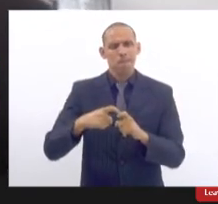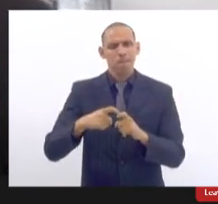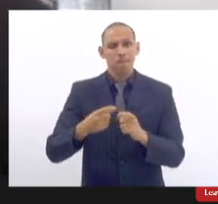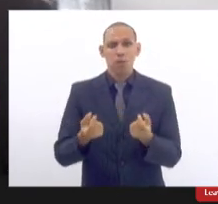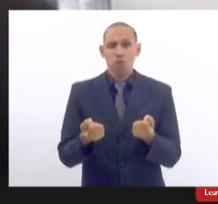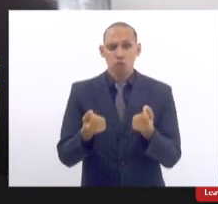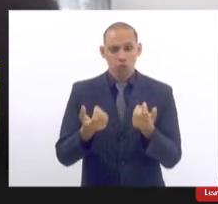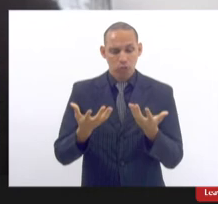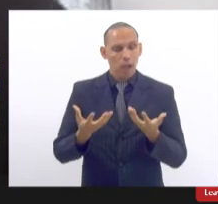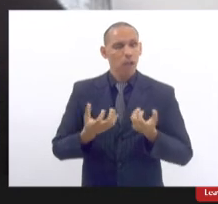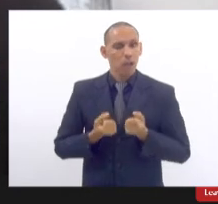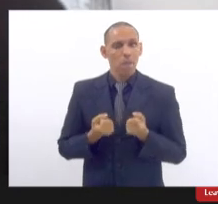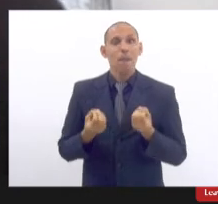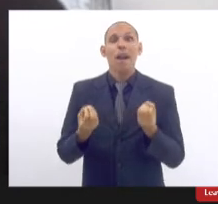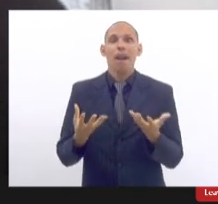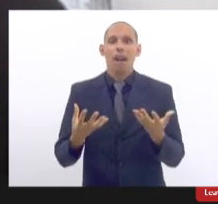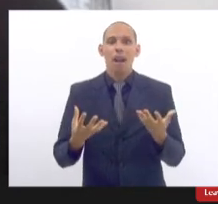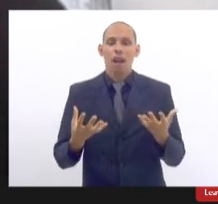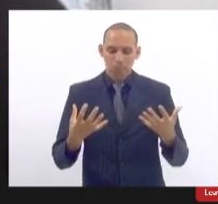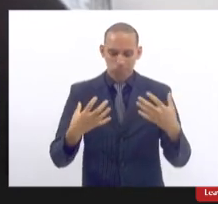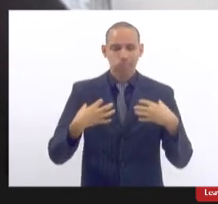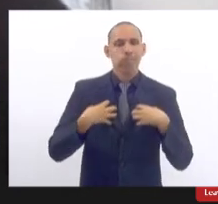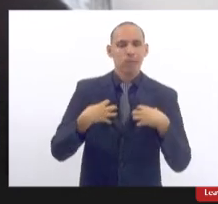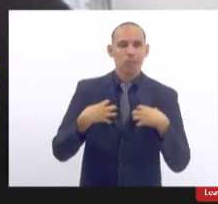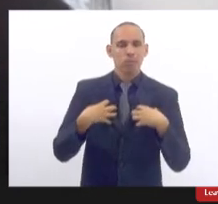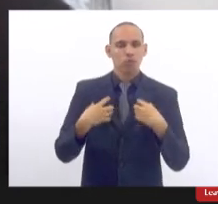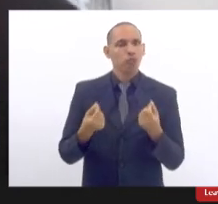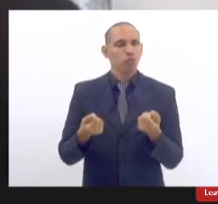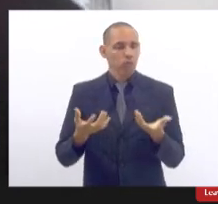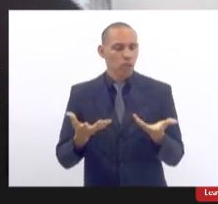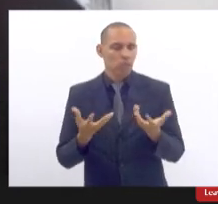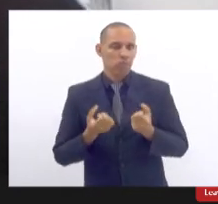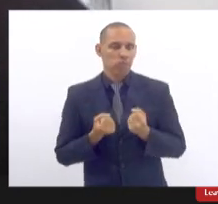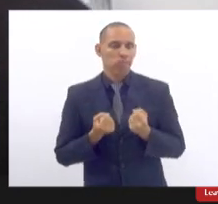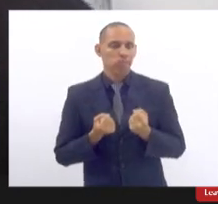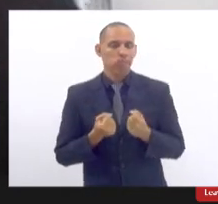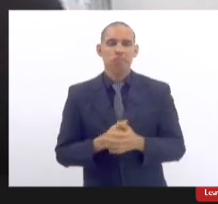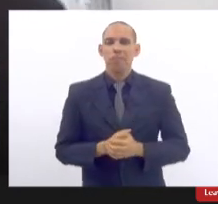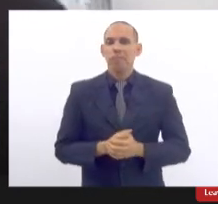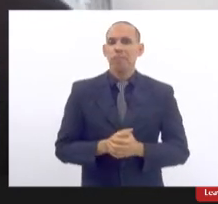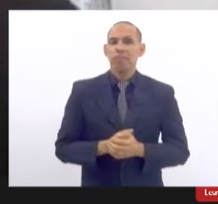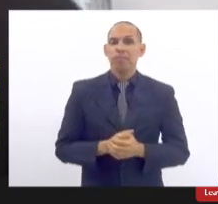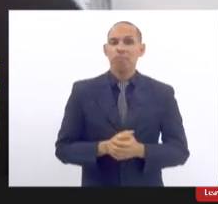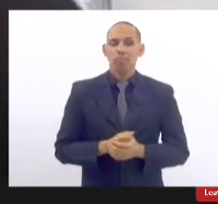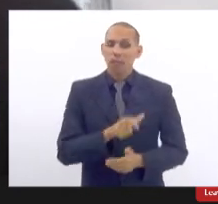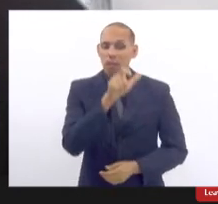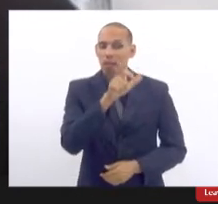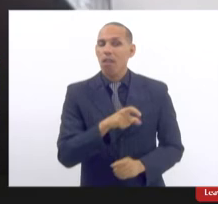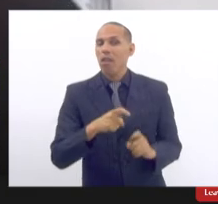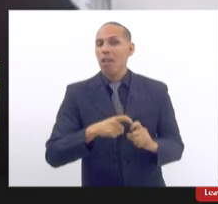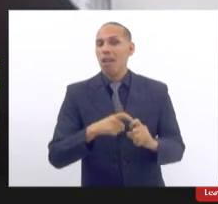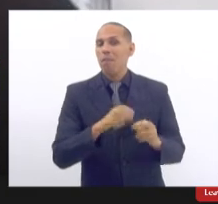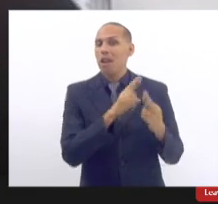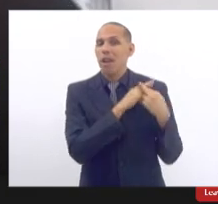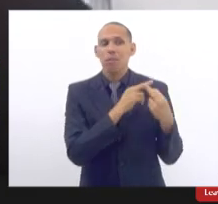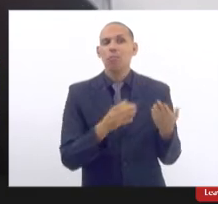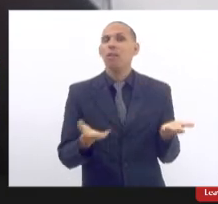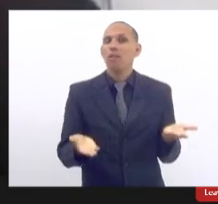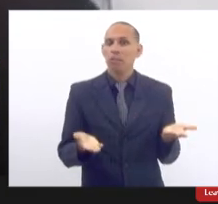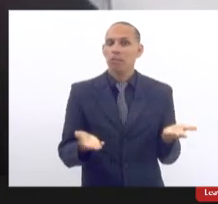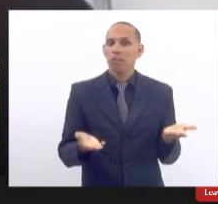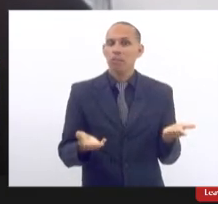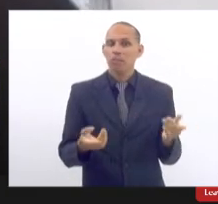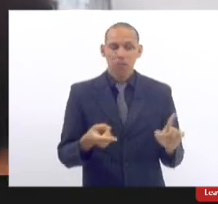fazer esse implante qual é a responsabilidade dele eu entendo que ele tem